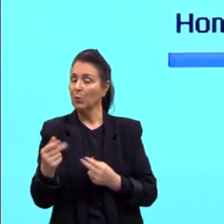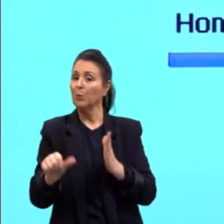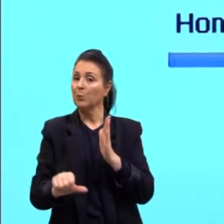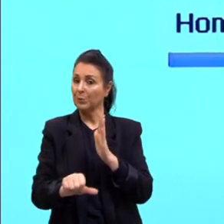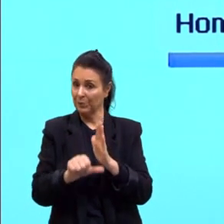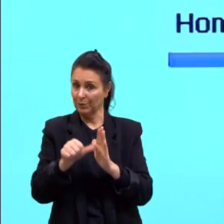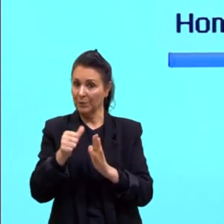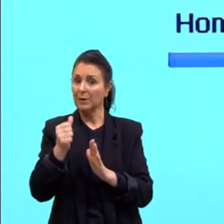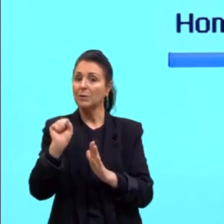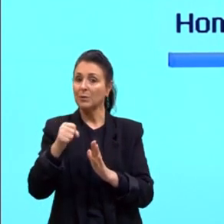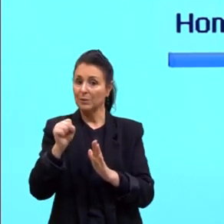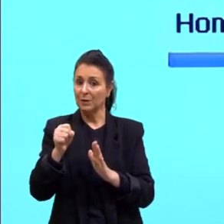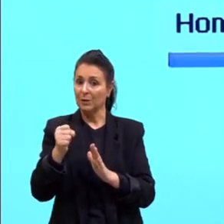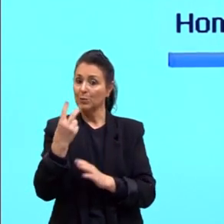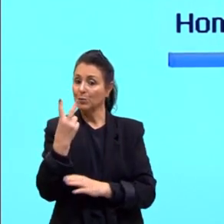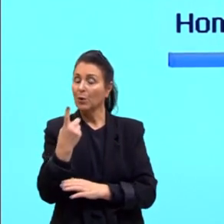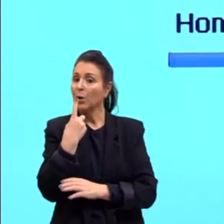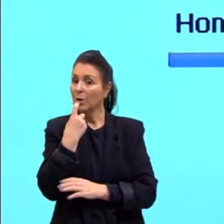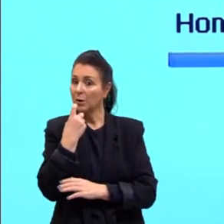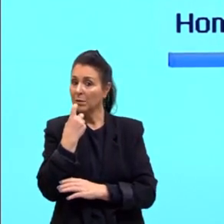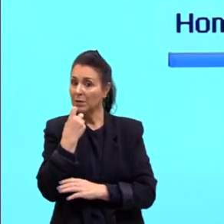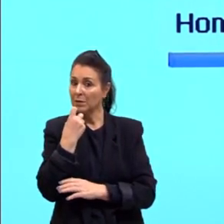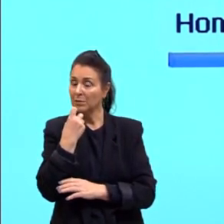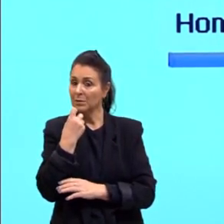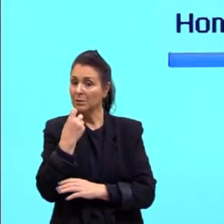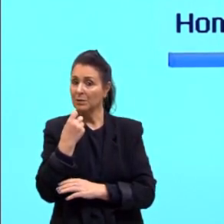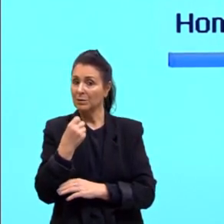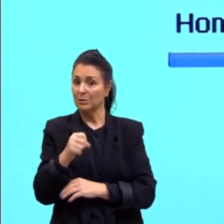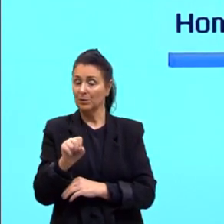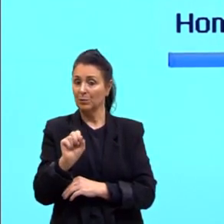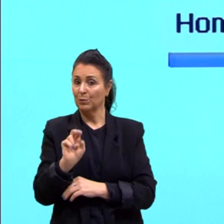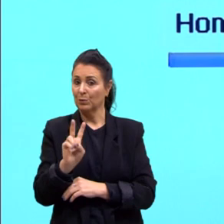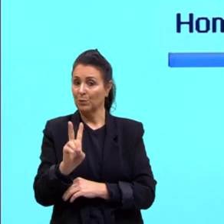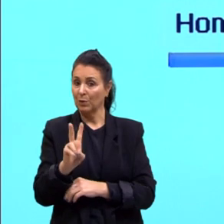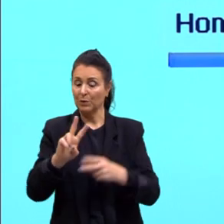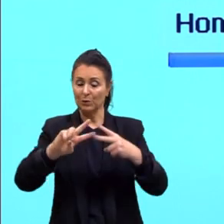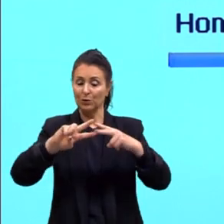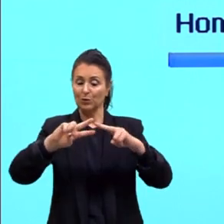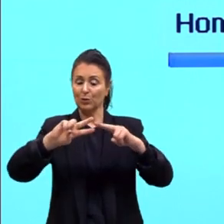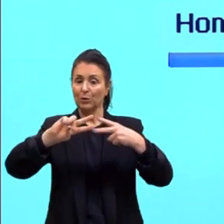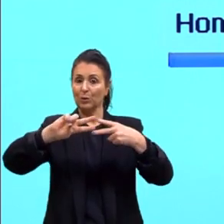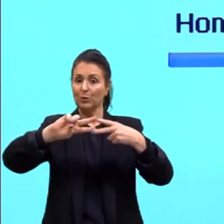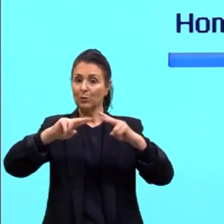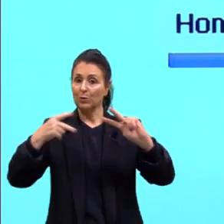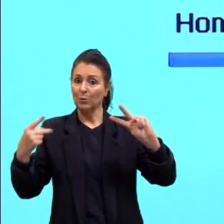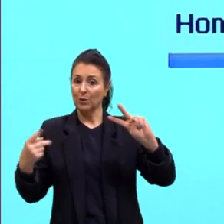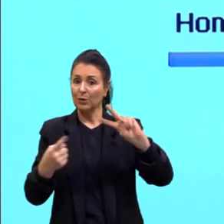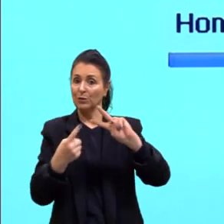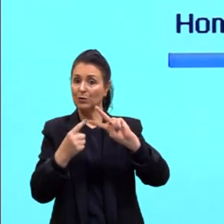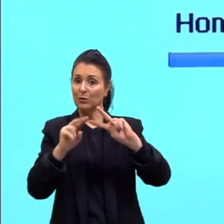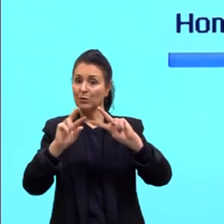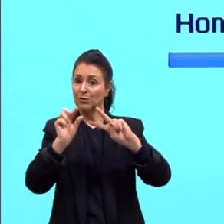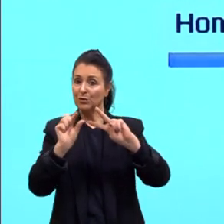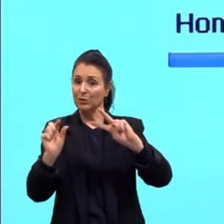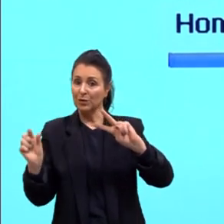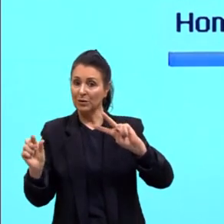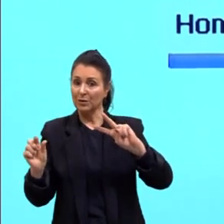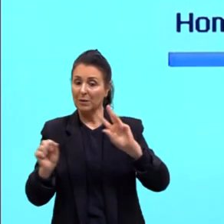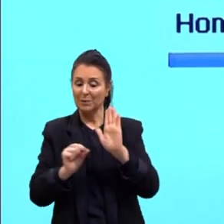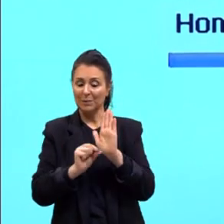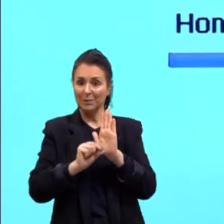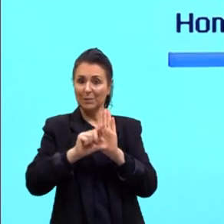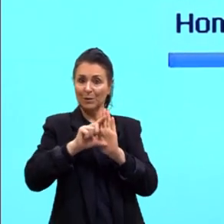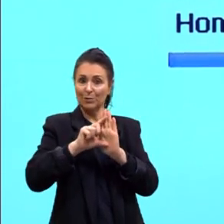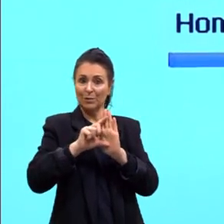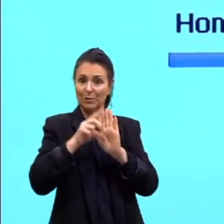idênticos, são os dois vermelhos, são dois genes, são duas letras maiúsculas. Perceberam?